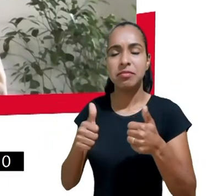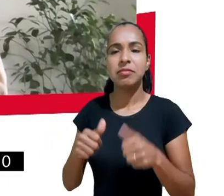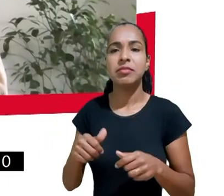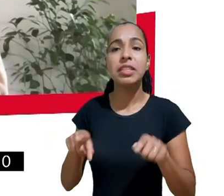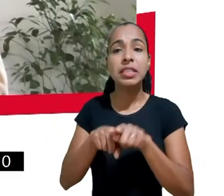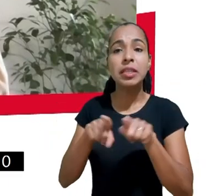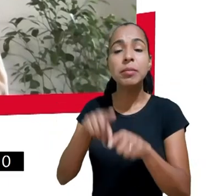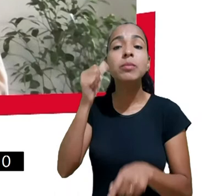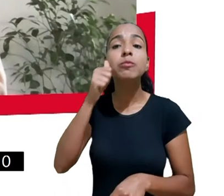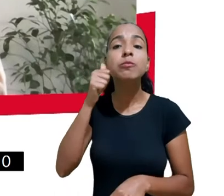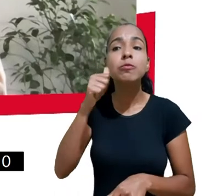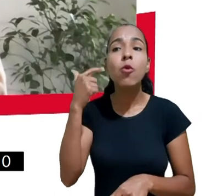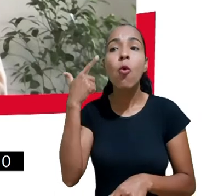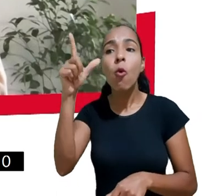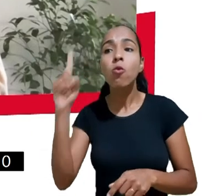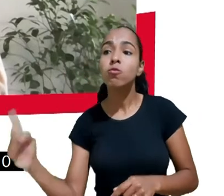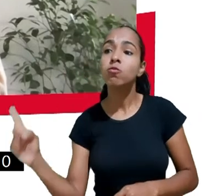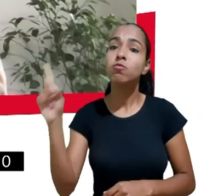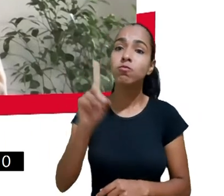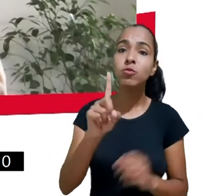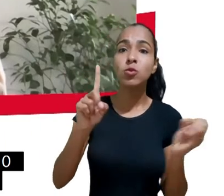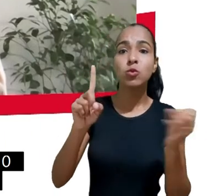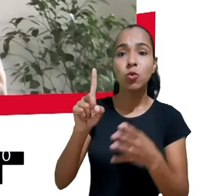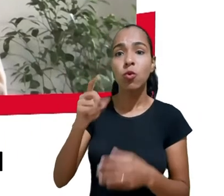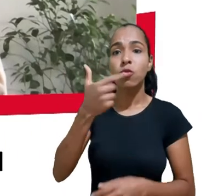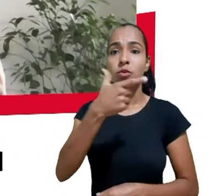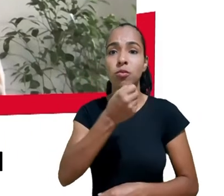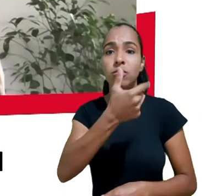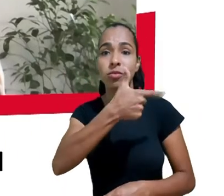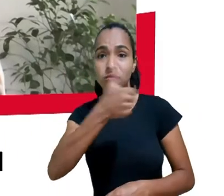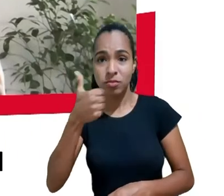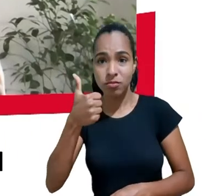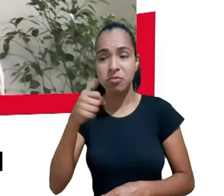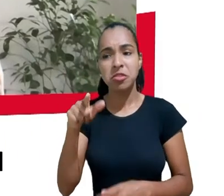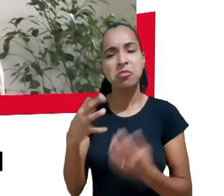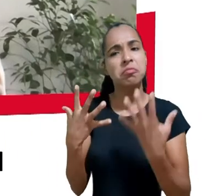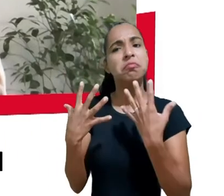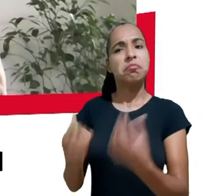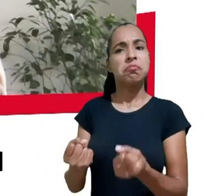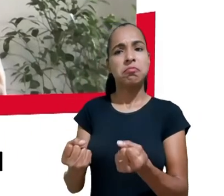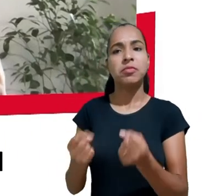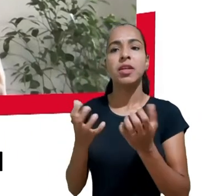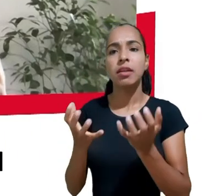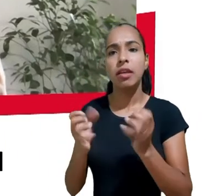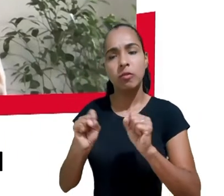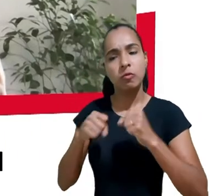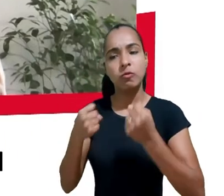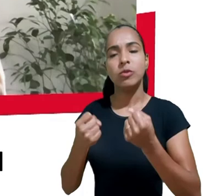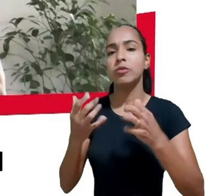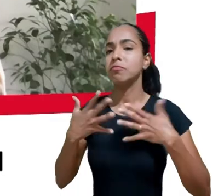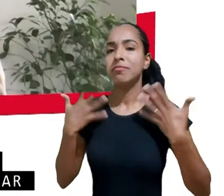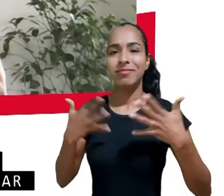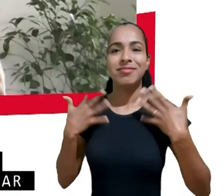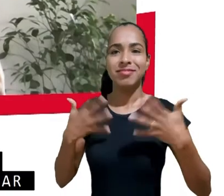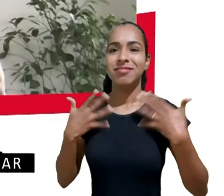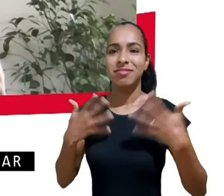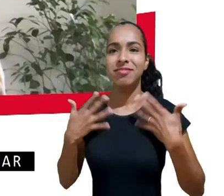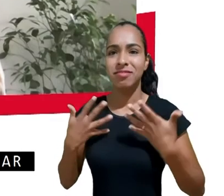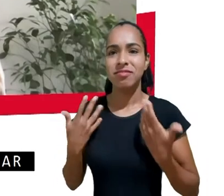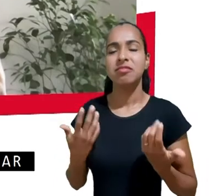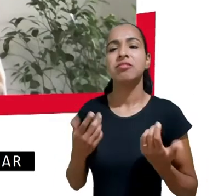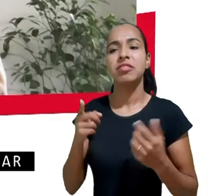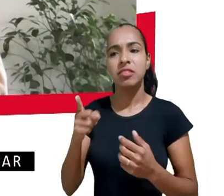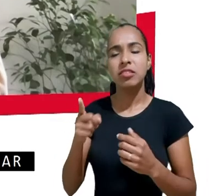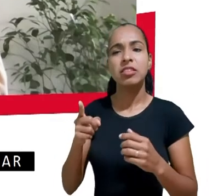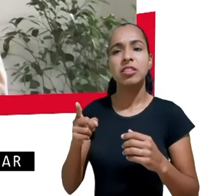ano de 2021 e a sua disposição em aceitar esse desafio trazendo animação competência engajamento com a causa dar os